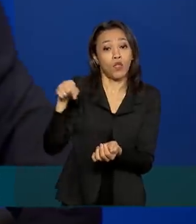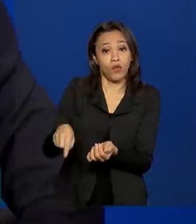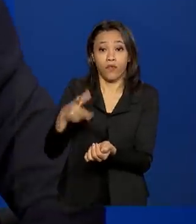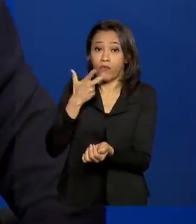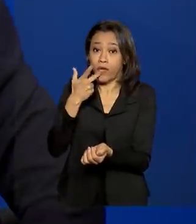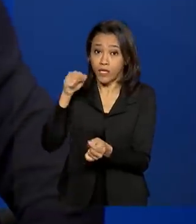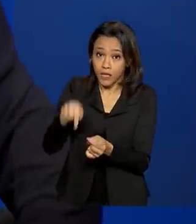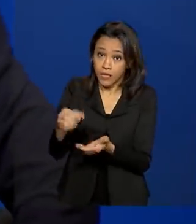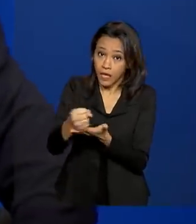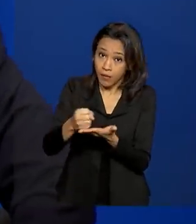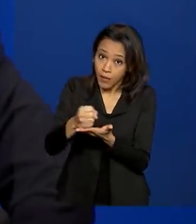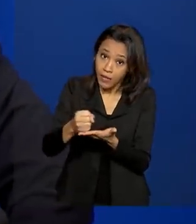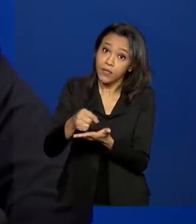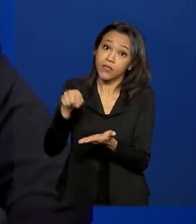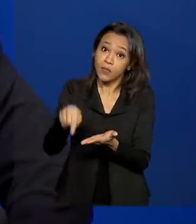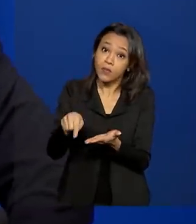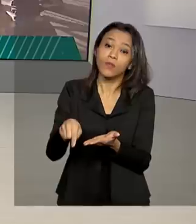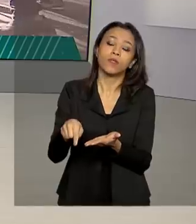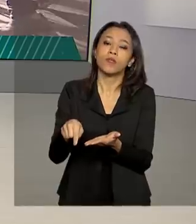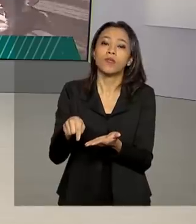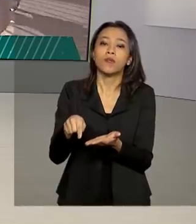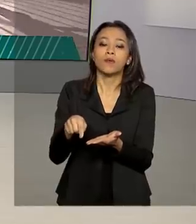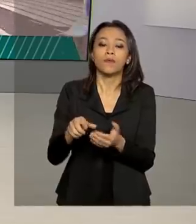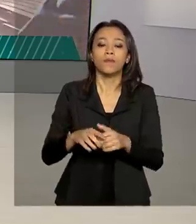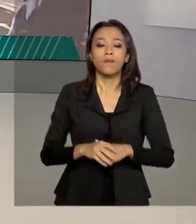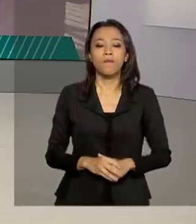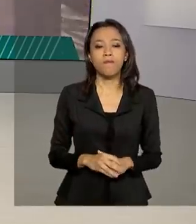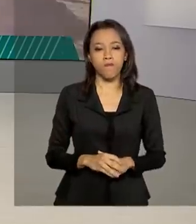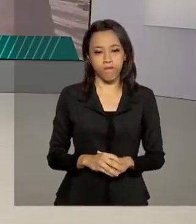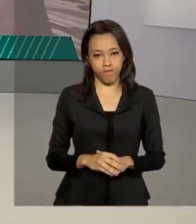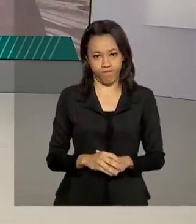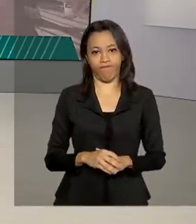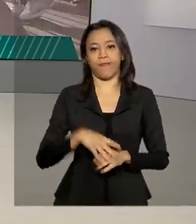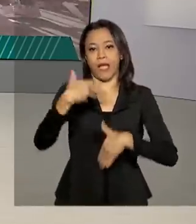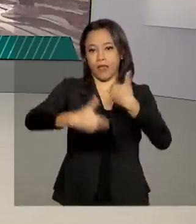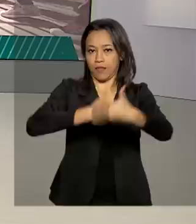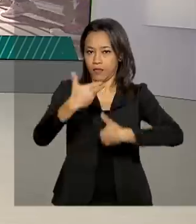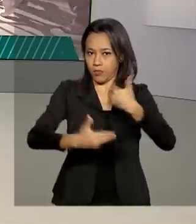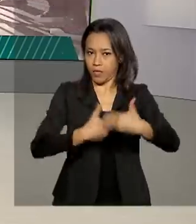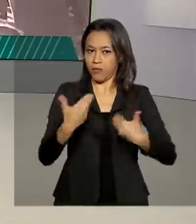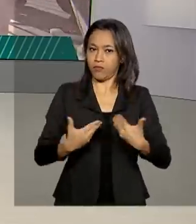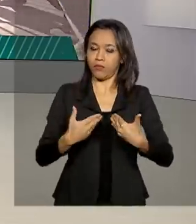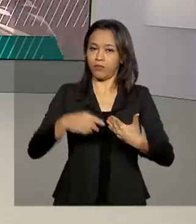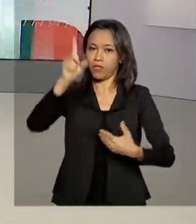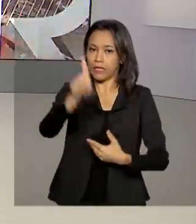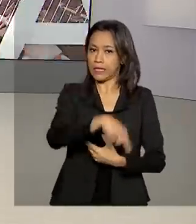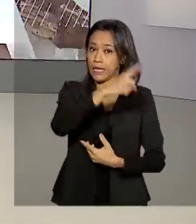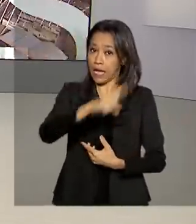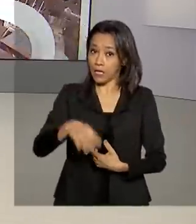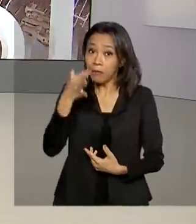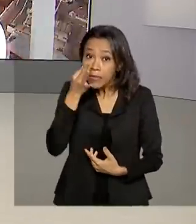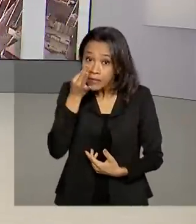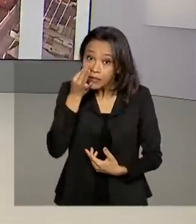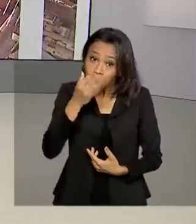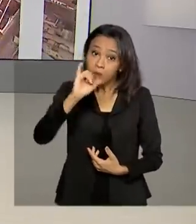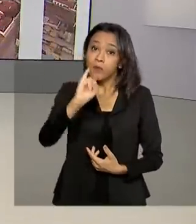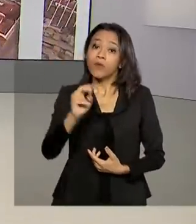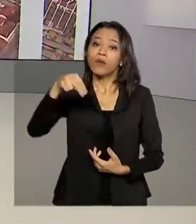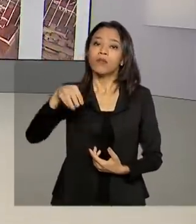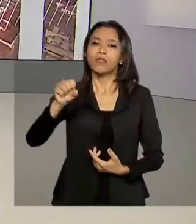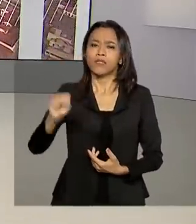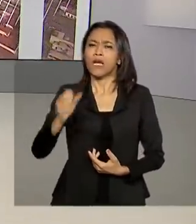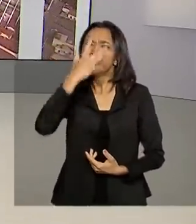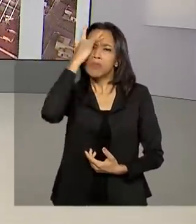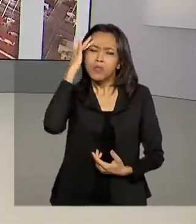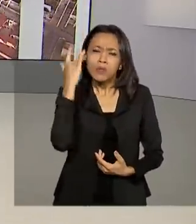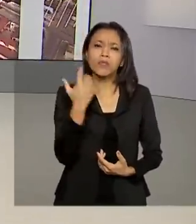que é, vamos dizer assim, a fruta que está mais baixa. Com o atendimento presencial suspenso no INSS, muita gente que recebe